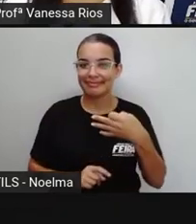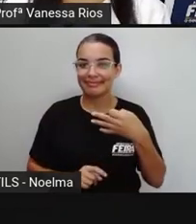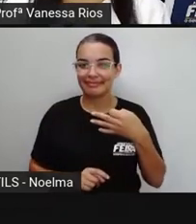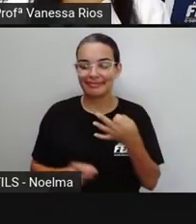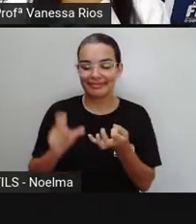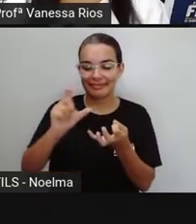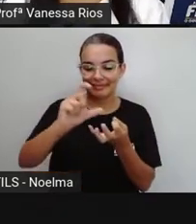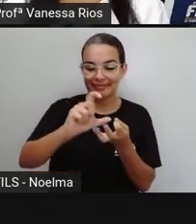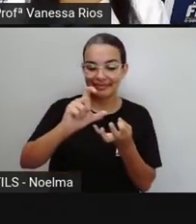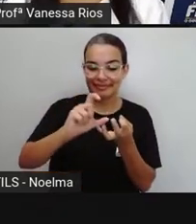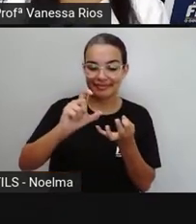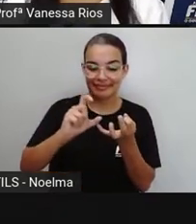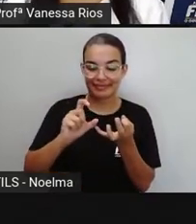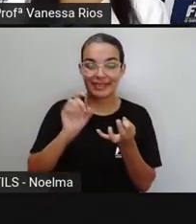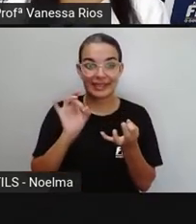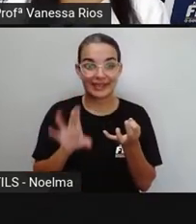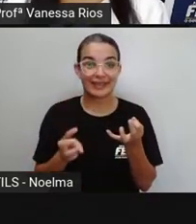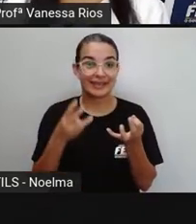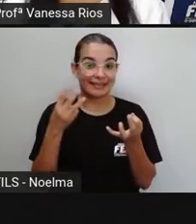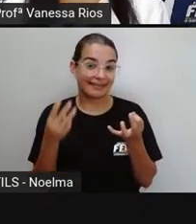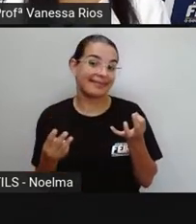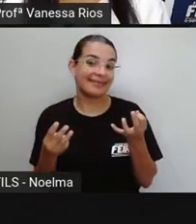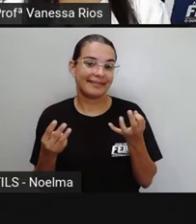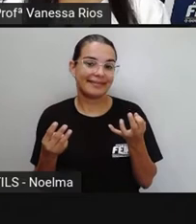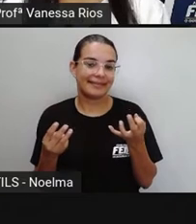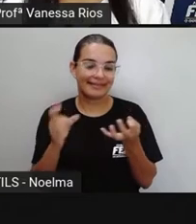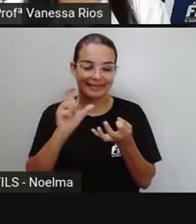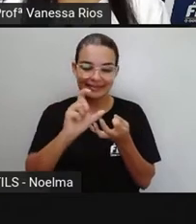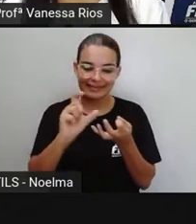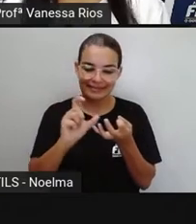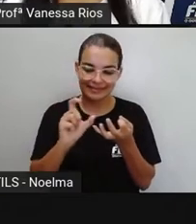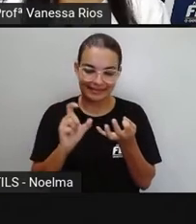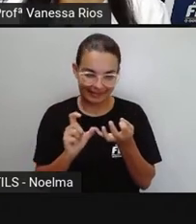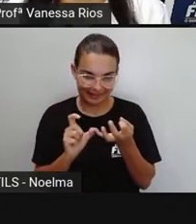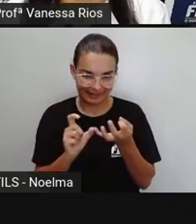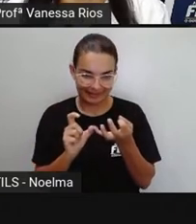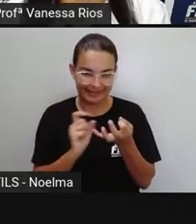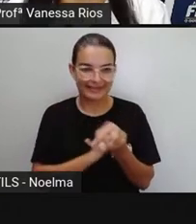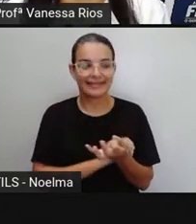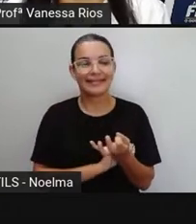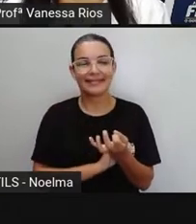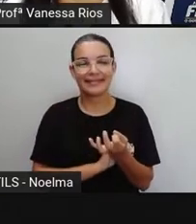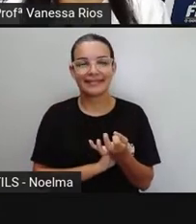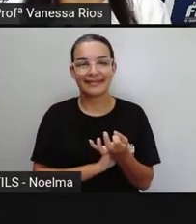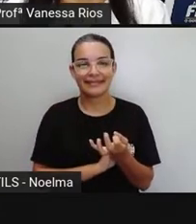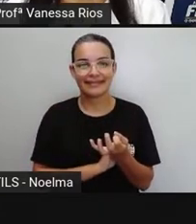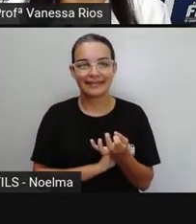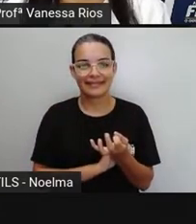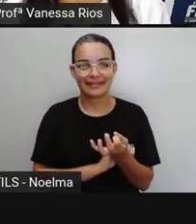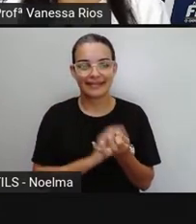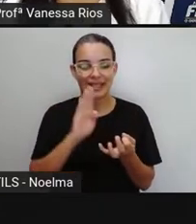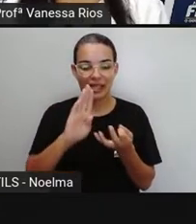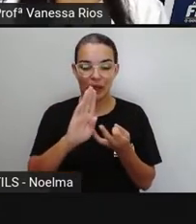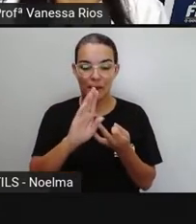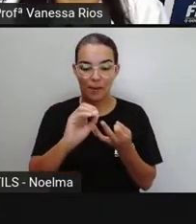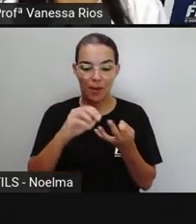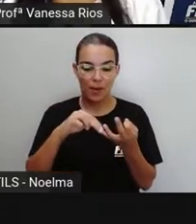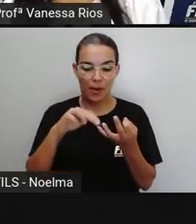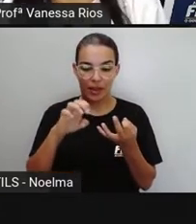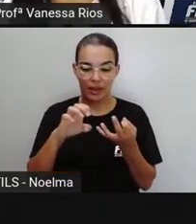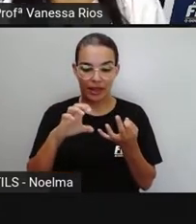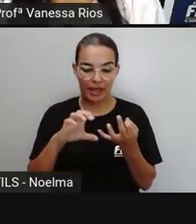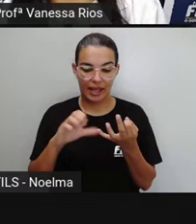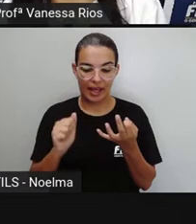identifica que a palavra boneca possui três sílabas. Ó. Bo-ne